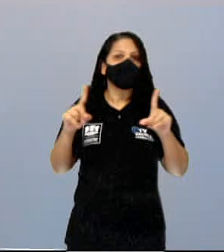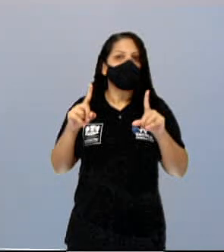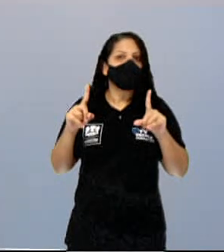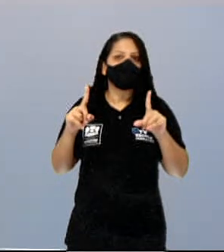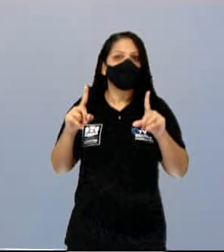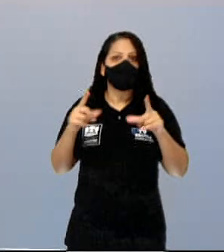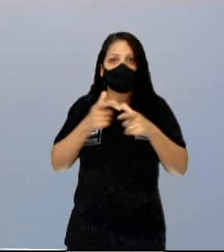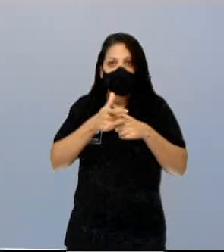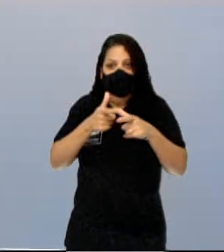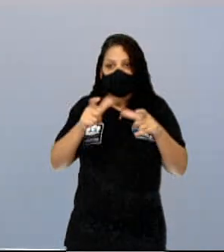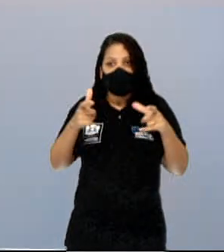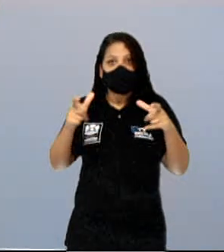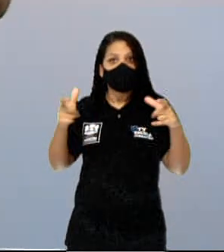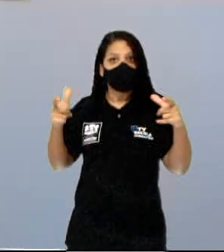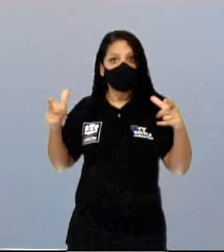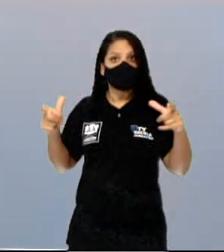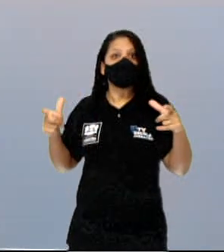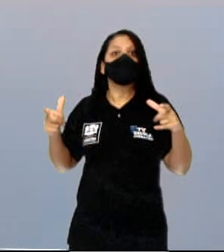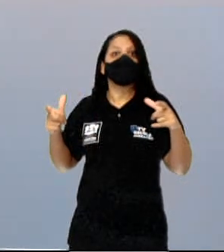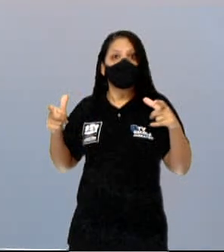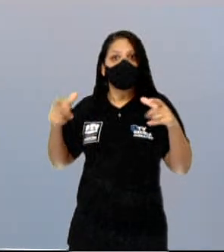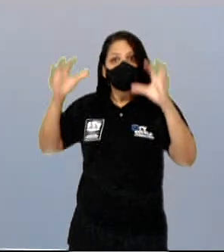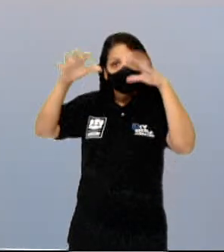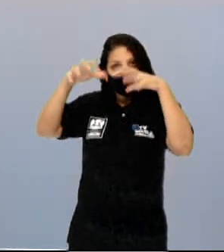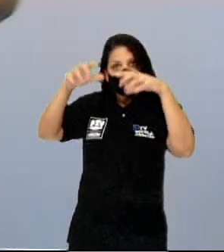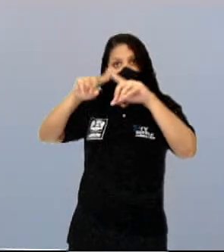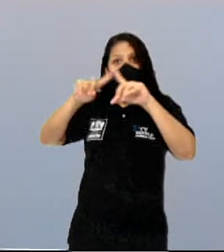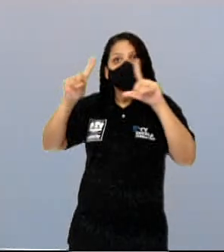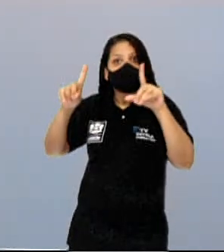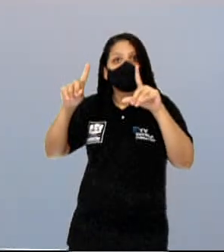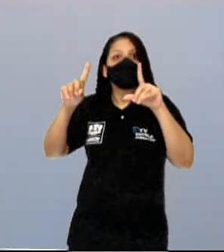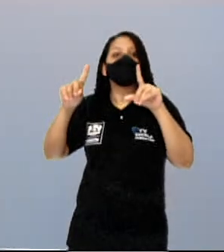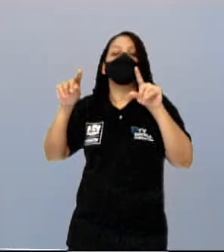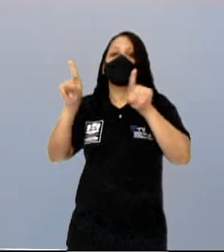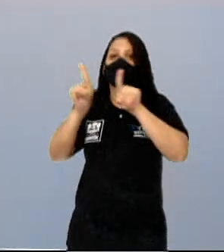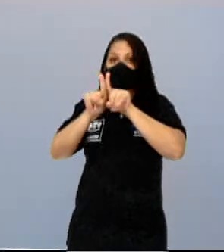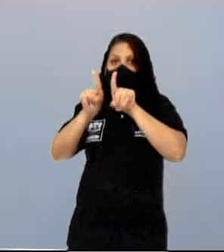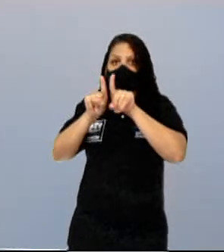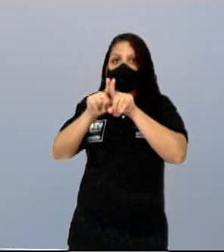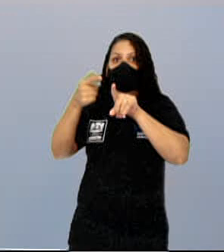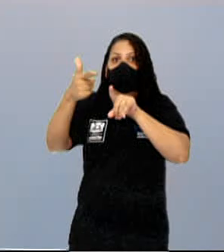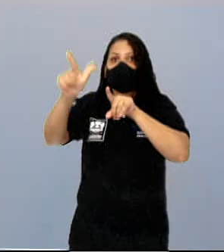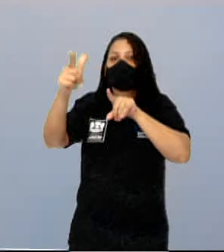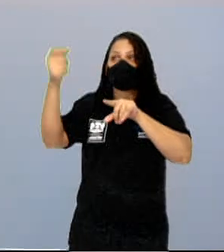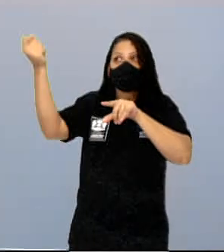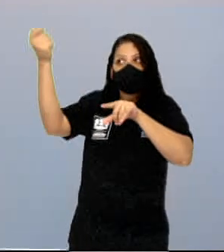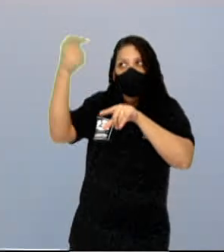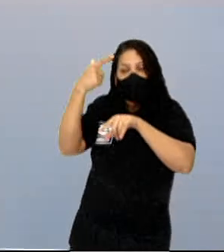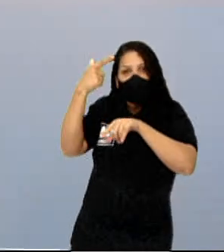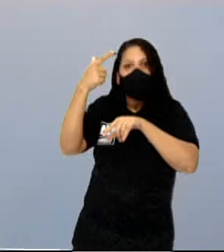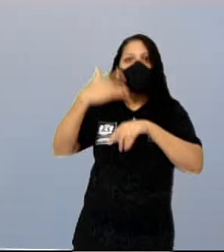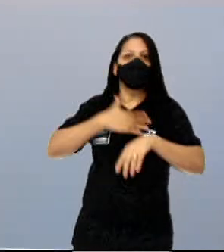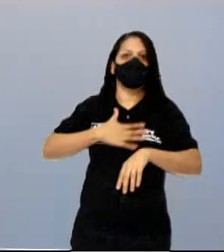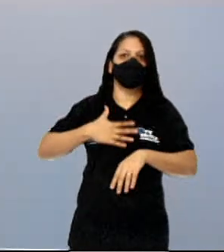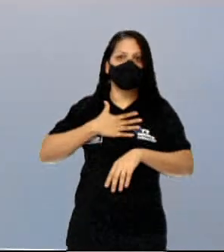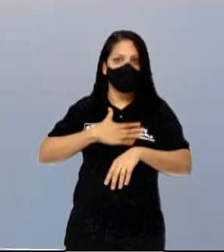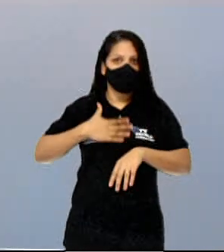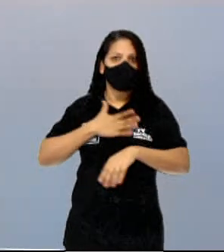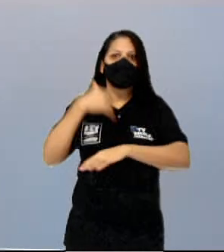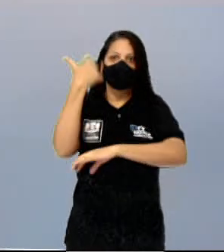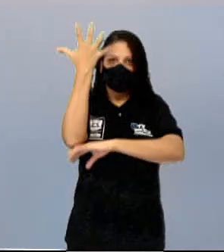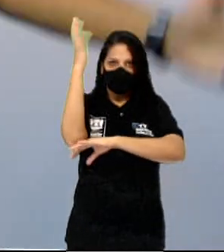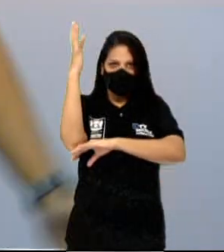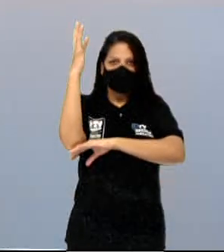gosta de sol, porque algumas vivem no escurinho da floresta, um ambiente quente e úmido. Essa é a nossa